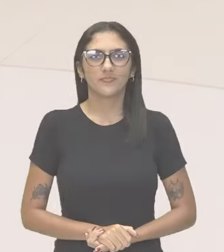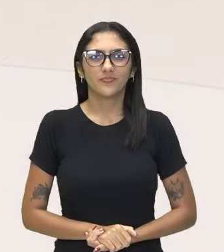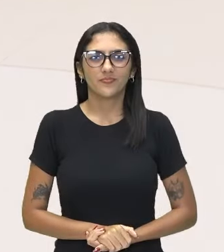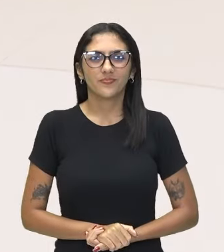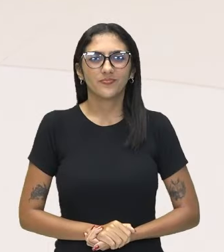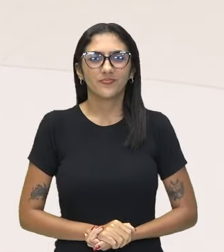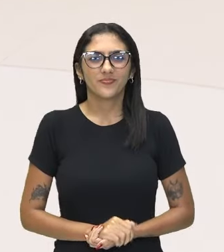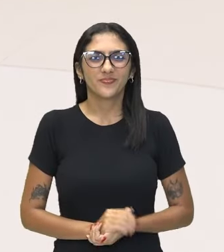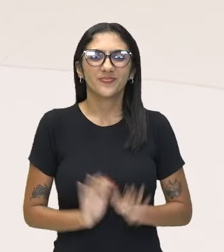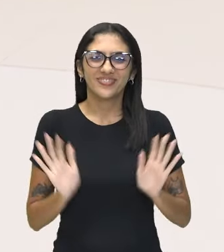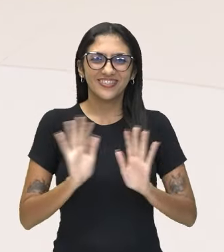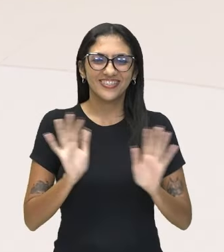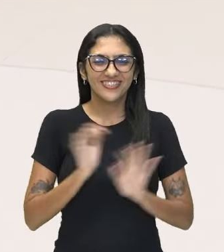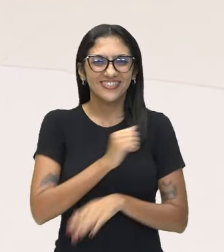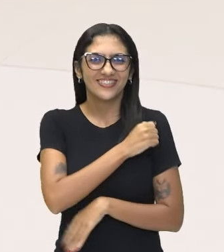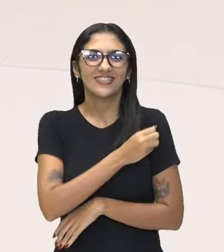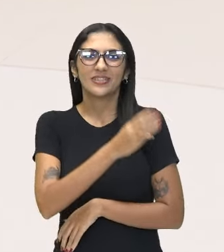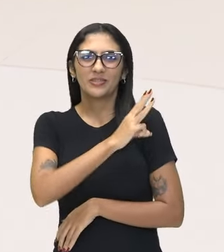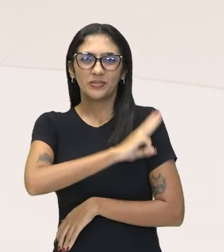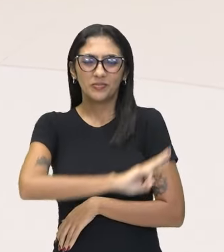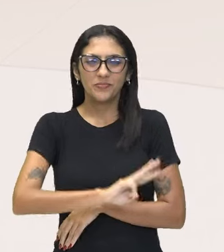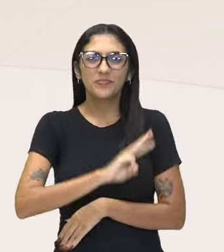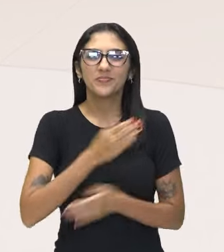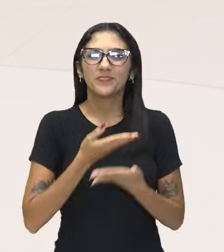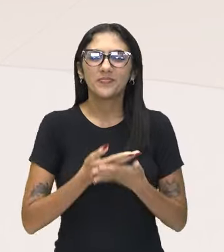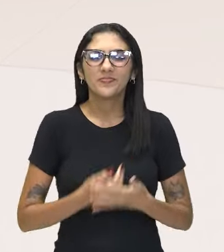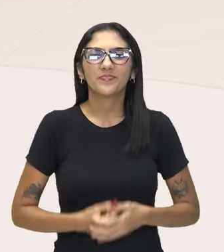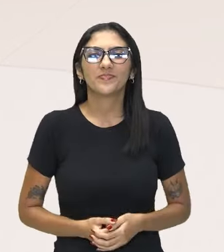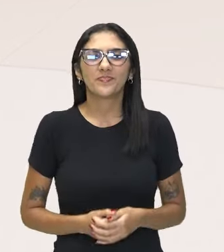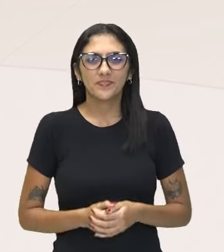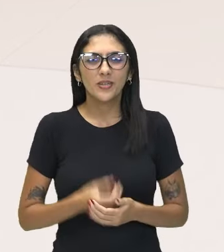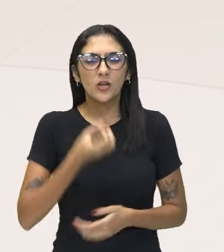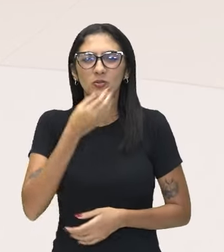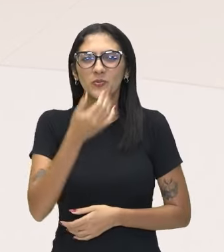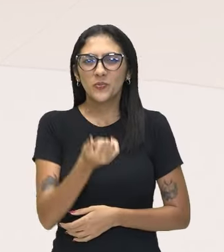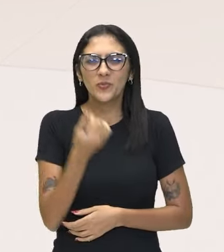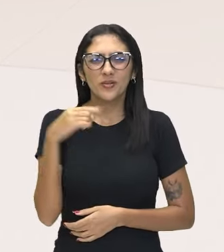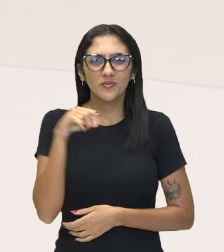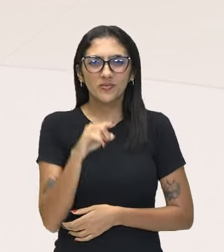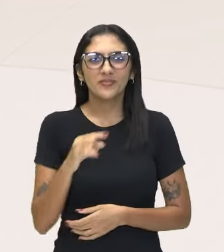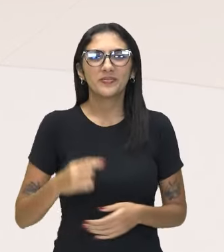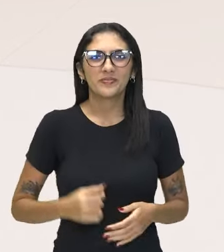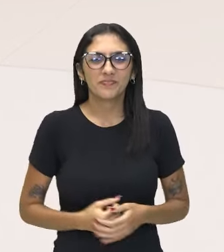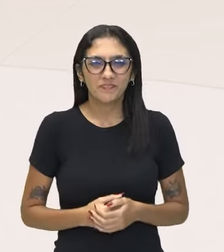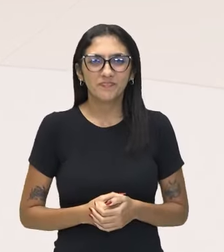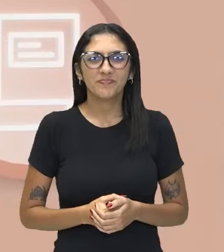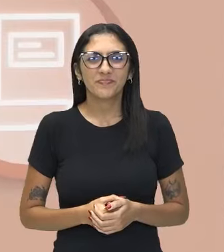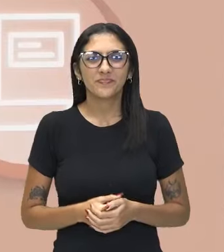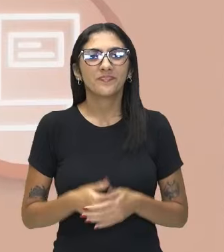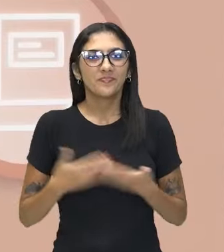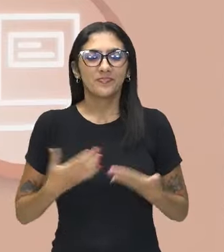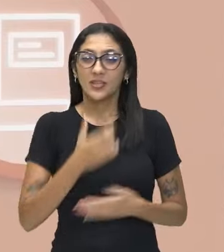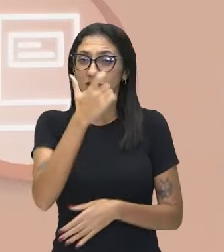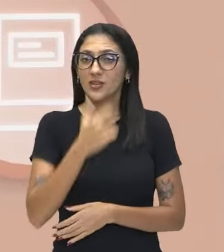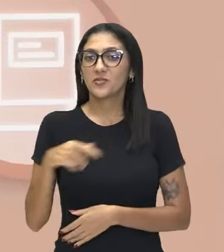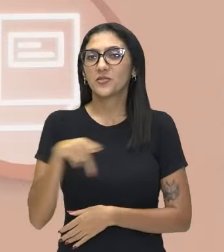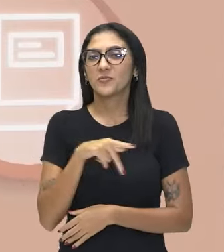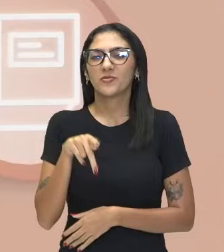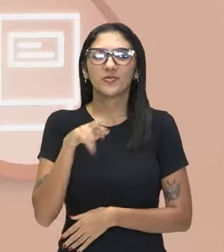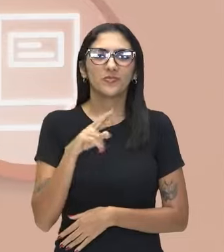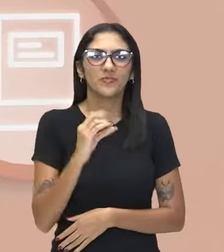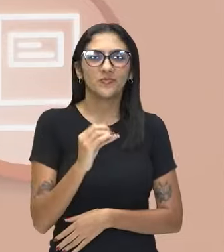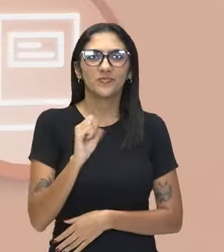Olá, terceira série do Ensino Médio, tudo bem com vocês? Então, eu sou o